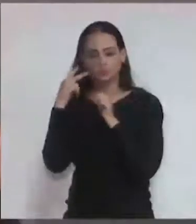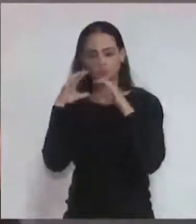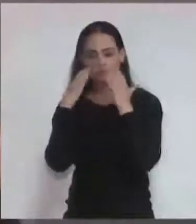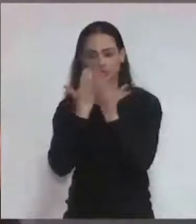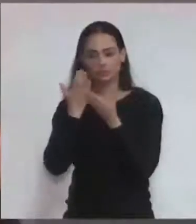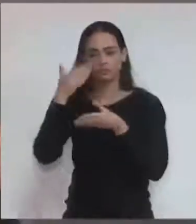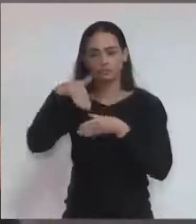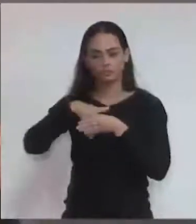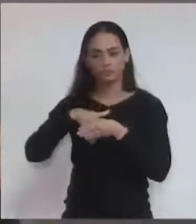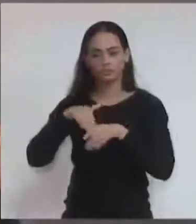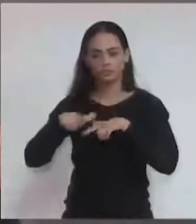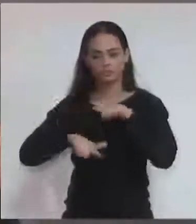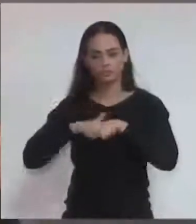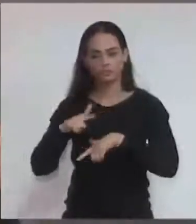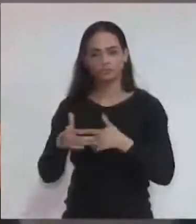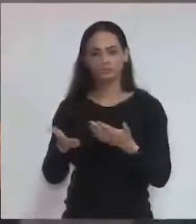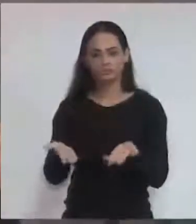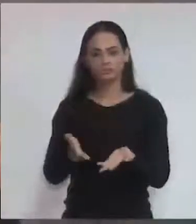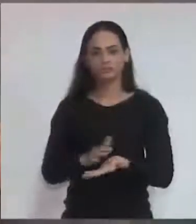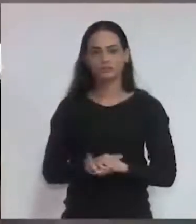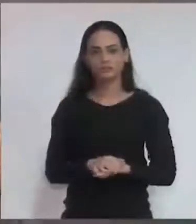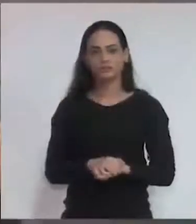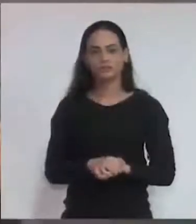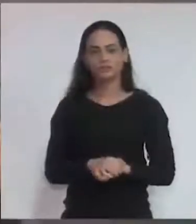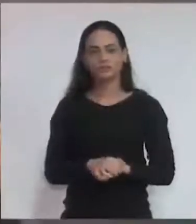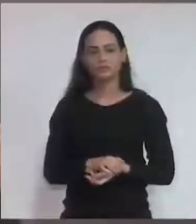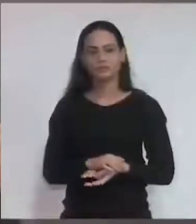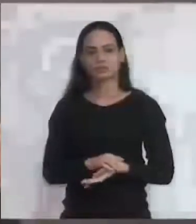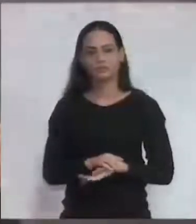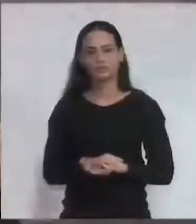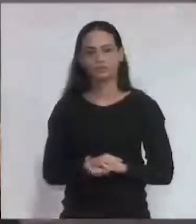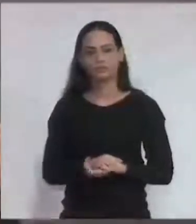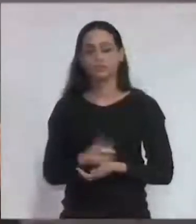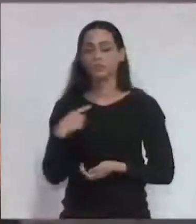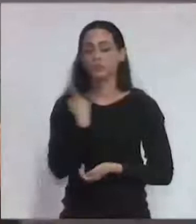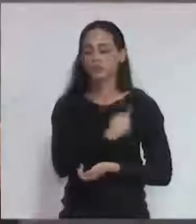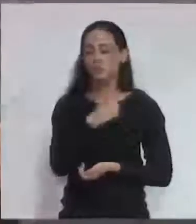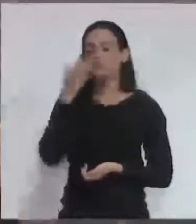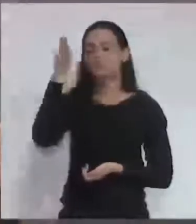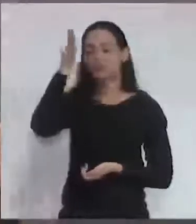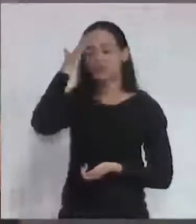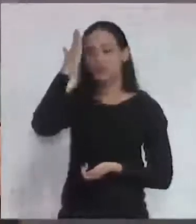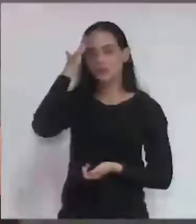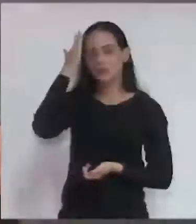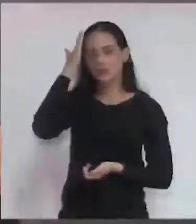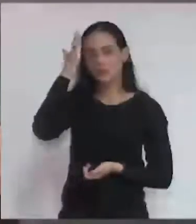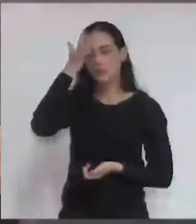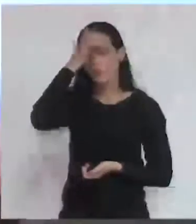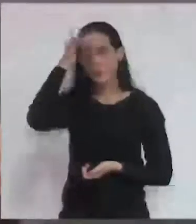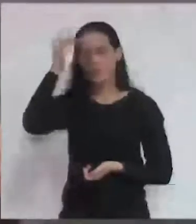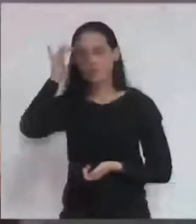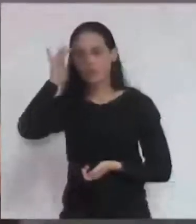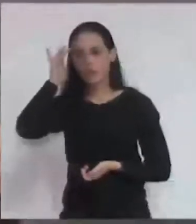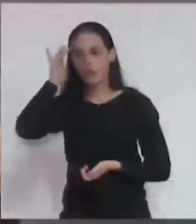é o anseio daquele que disputa uma eleição fazer parte